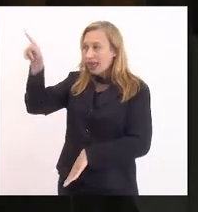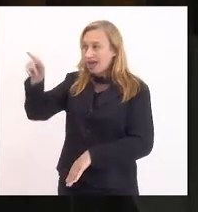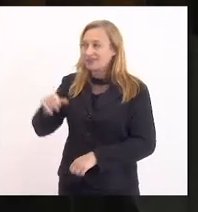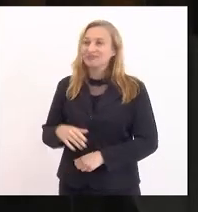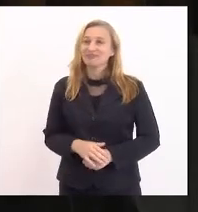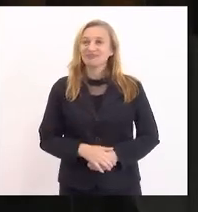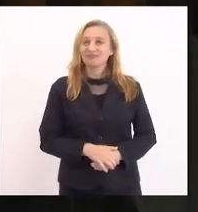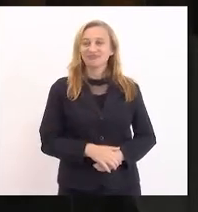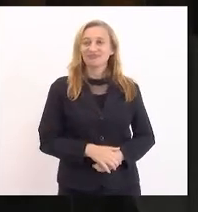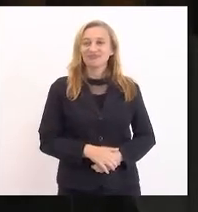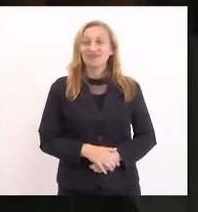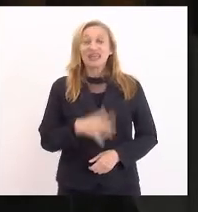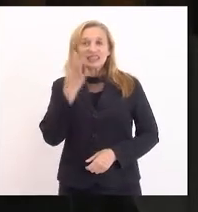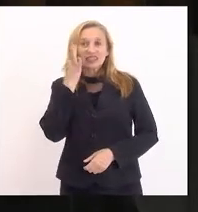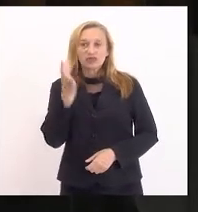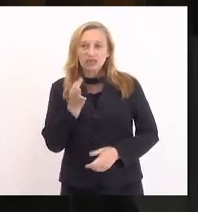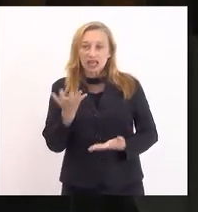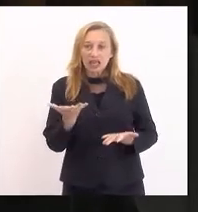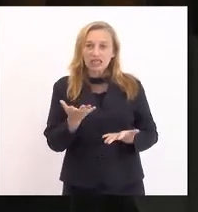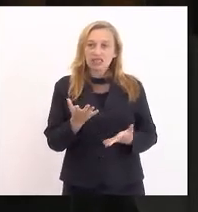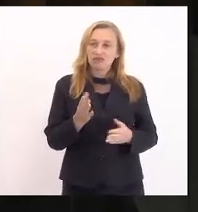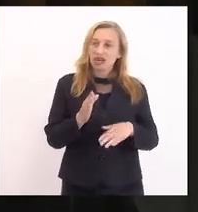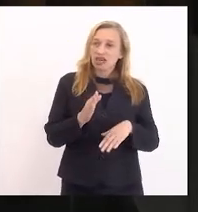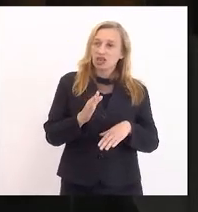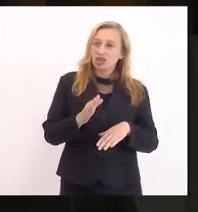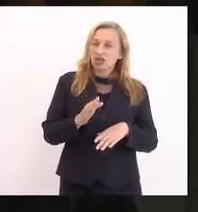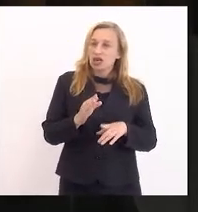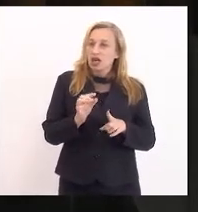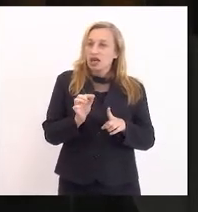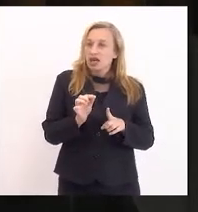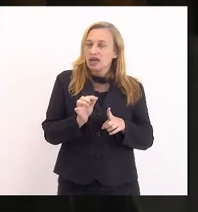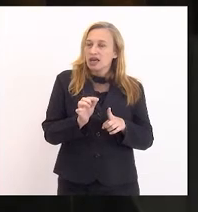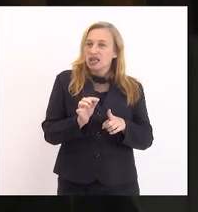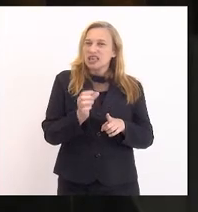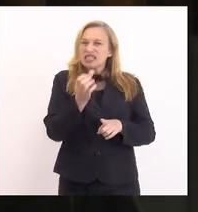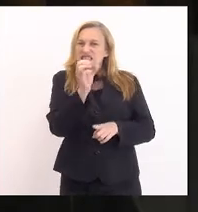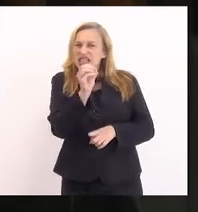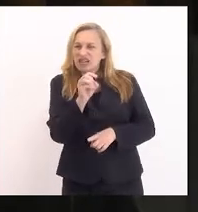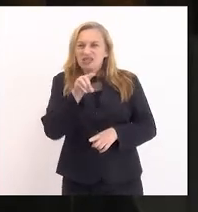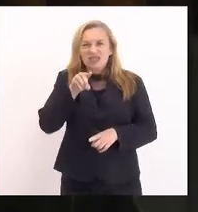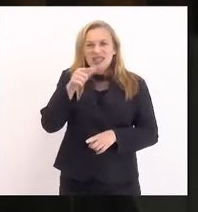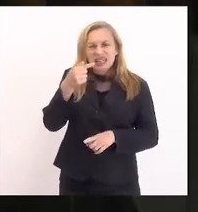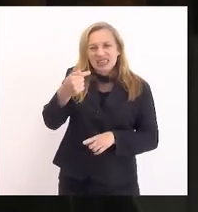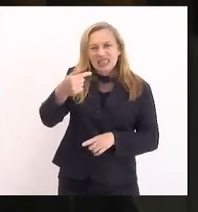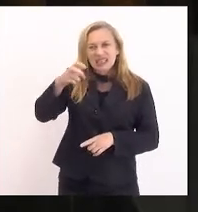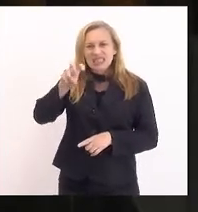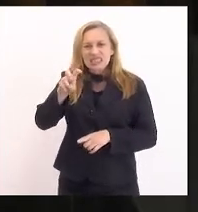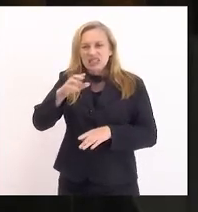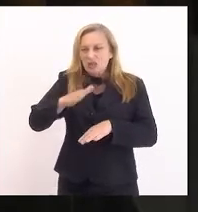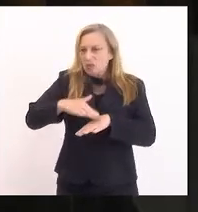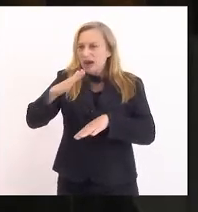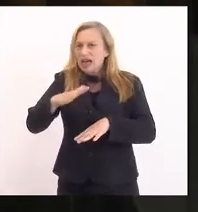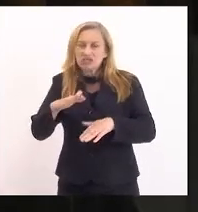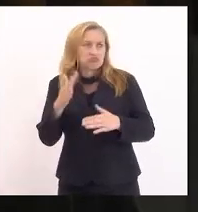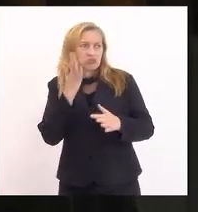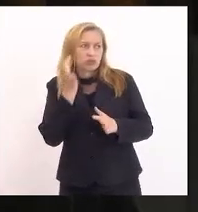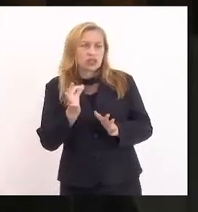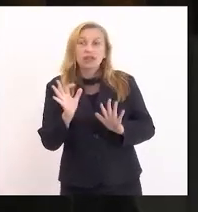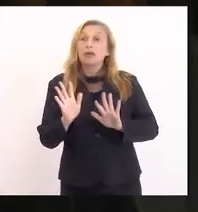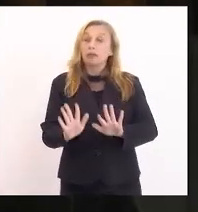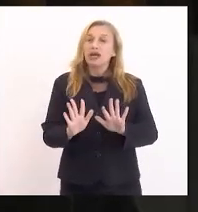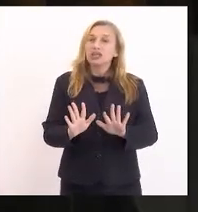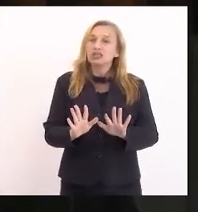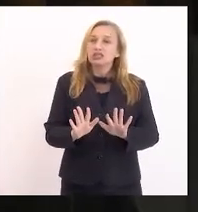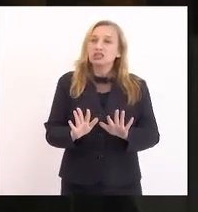Não sei, vocês vão subir de meio e meio, de 0,75, mas vão subir. E aí, o